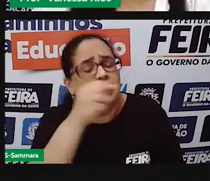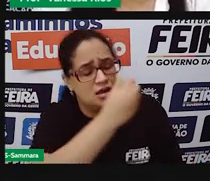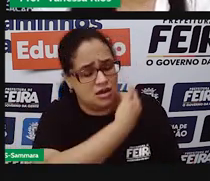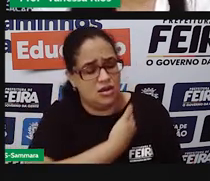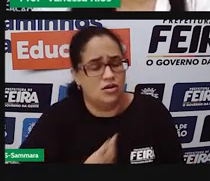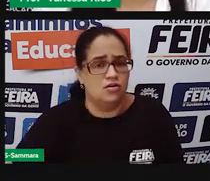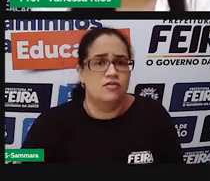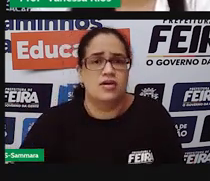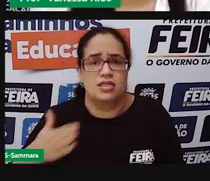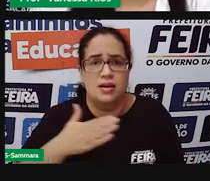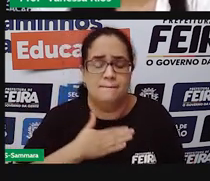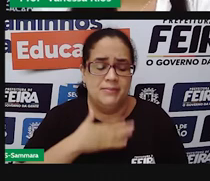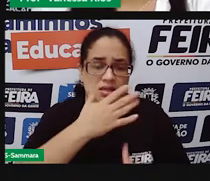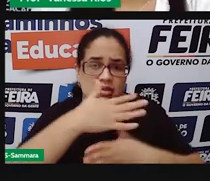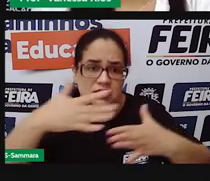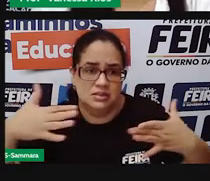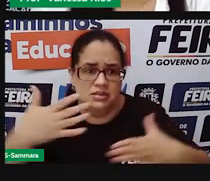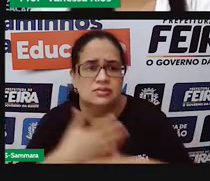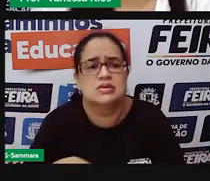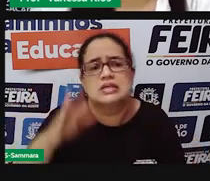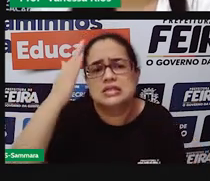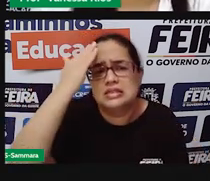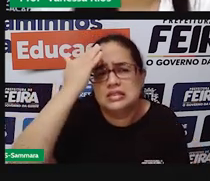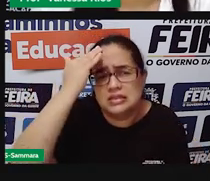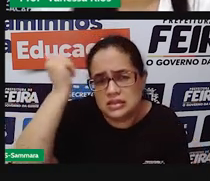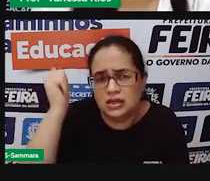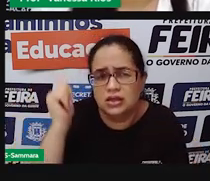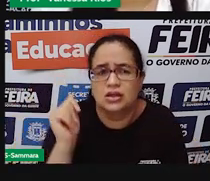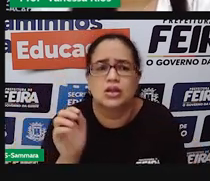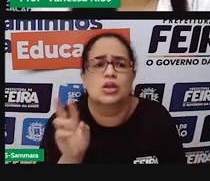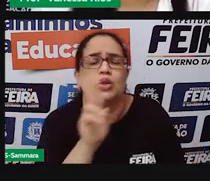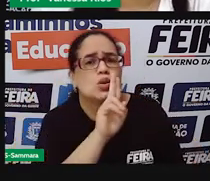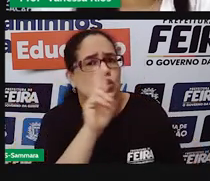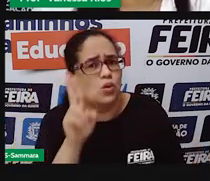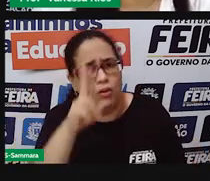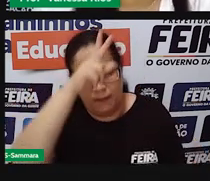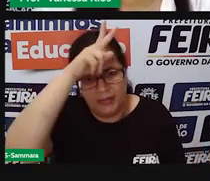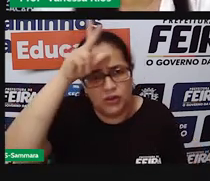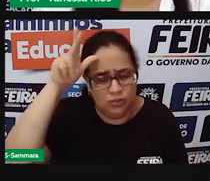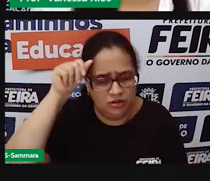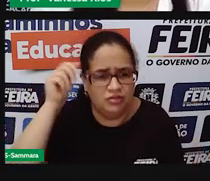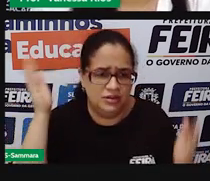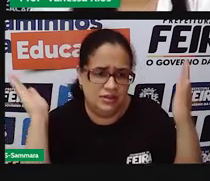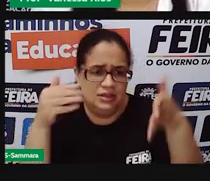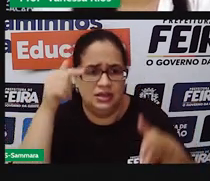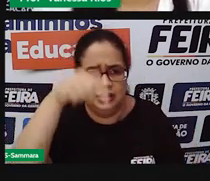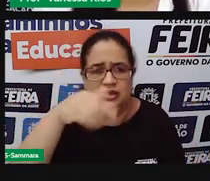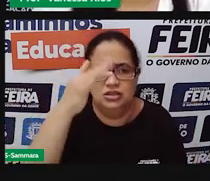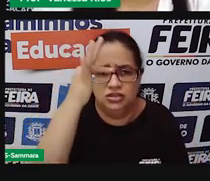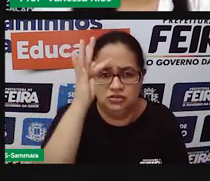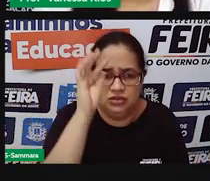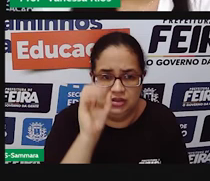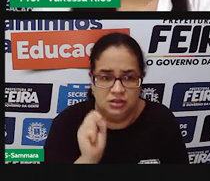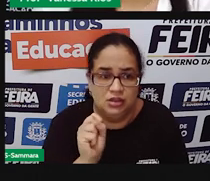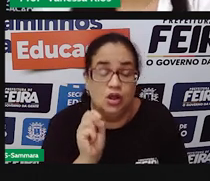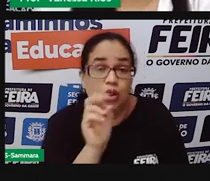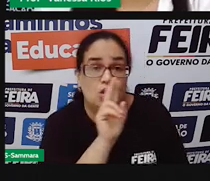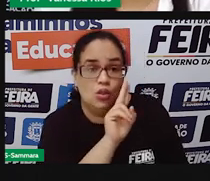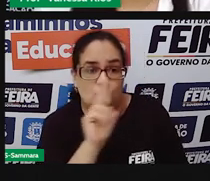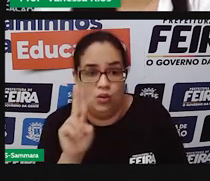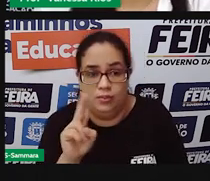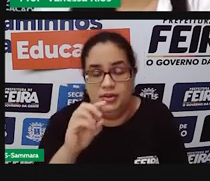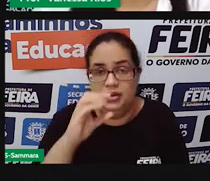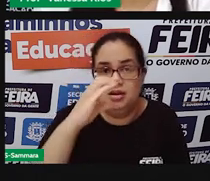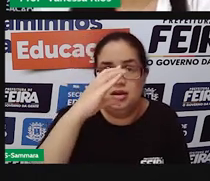governa a minha cidade? Você sabe qual o nome do prefeito atual de Pela de Santana? O